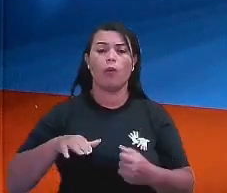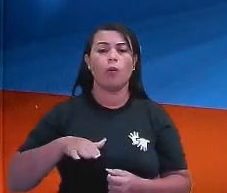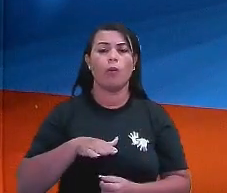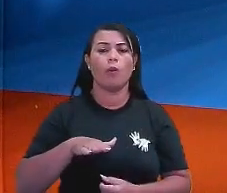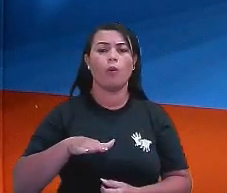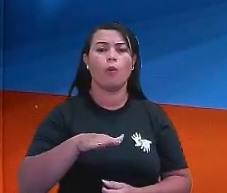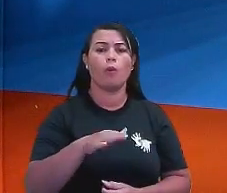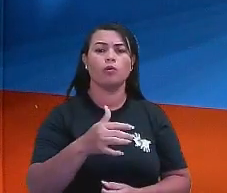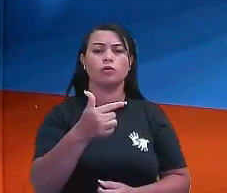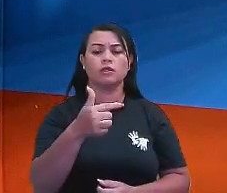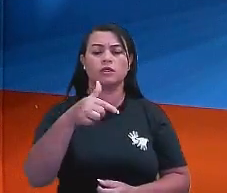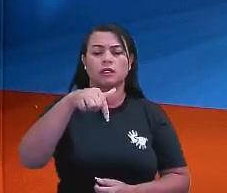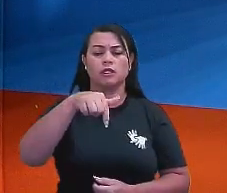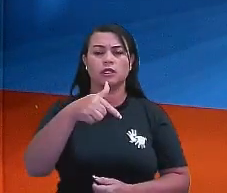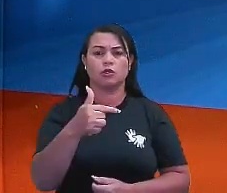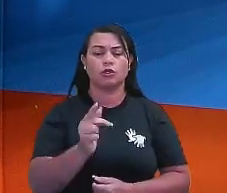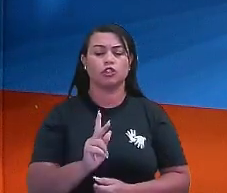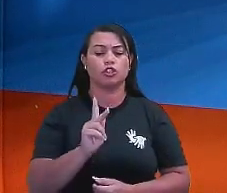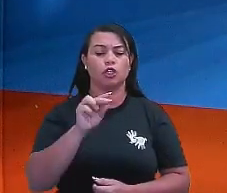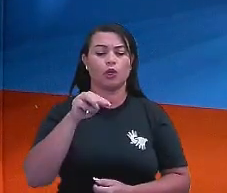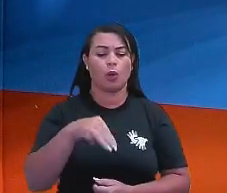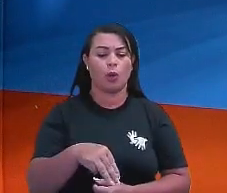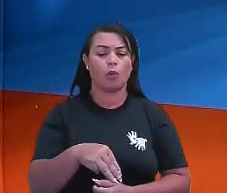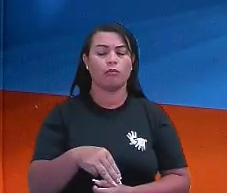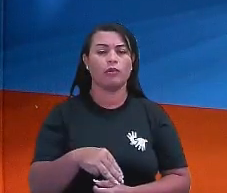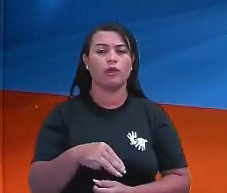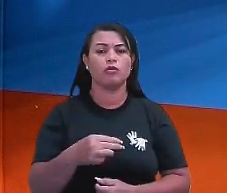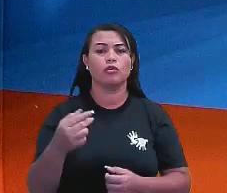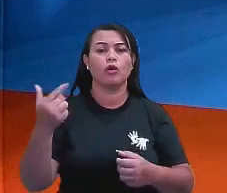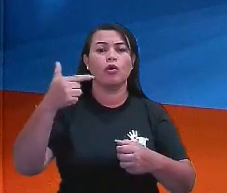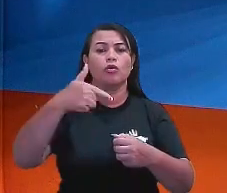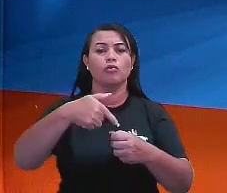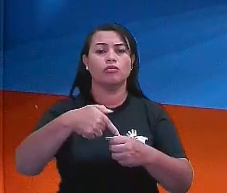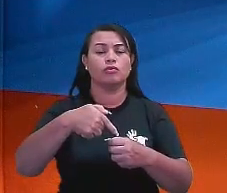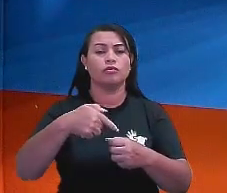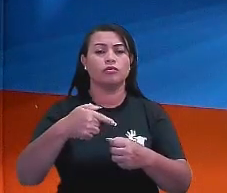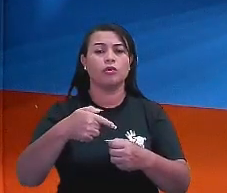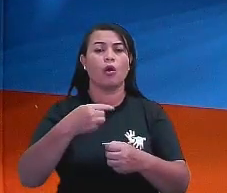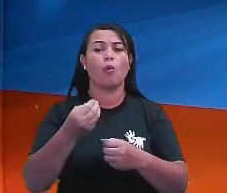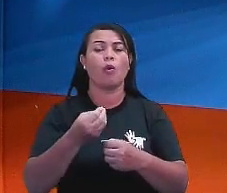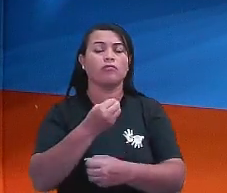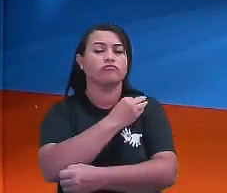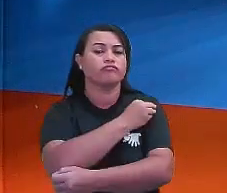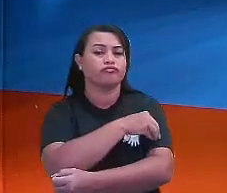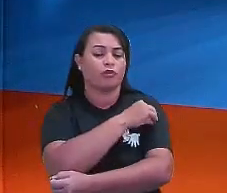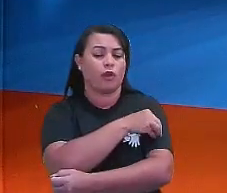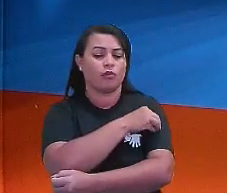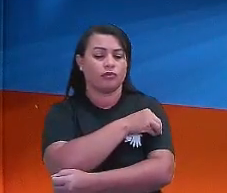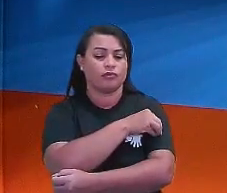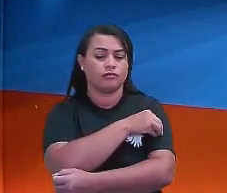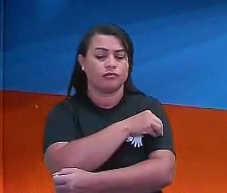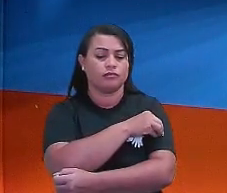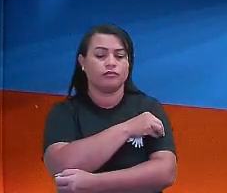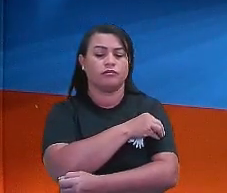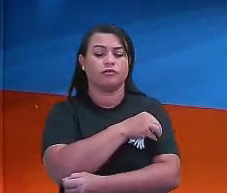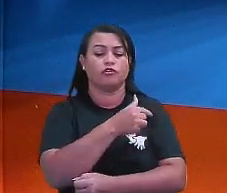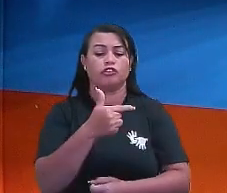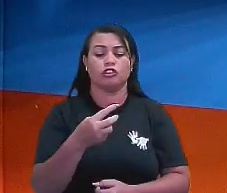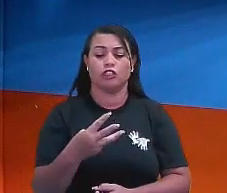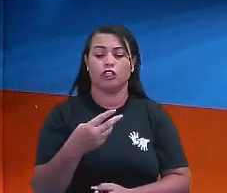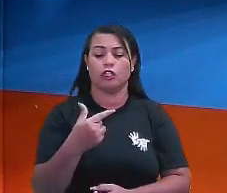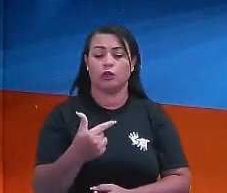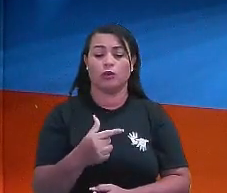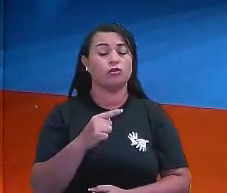272 quilômetros e consumiu um total de 32 litros de etanol. supondo que esse